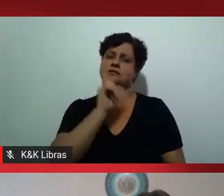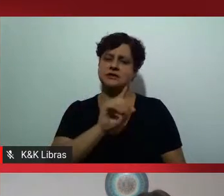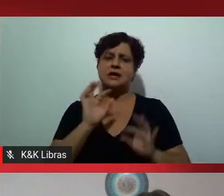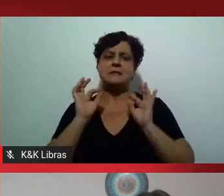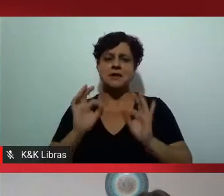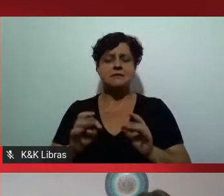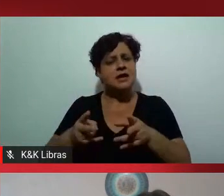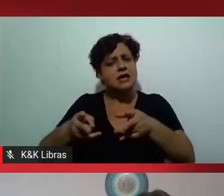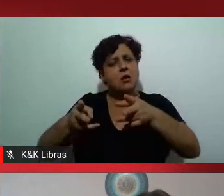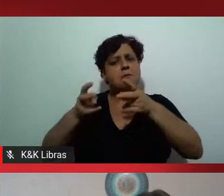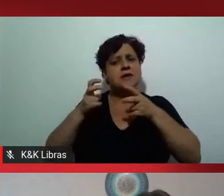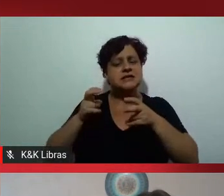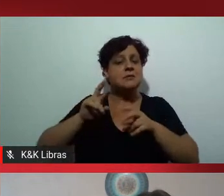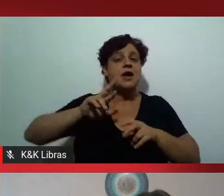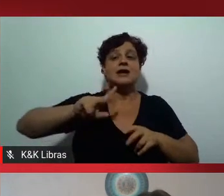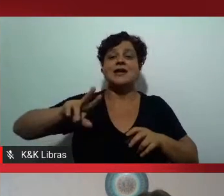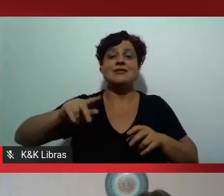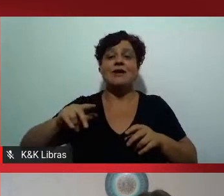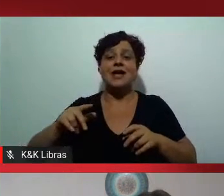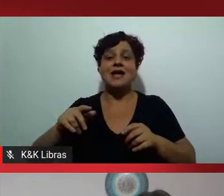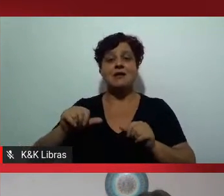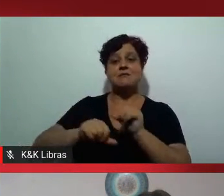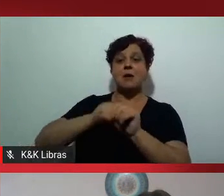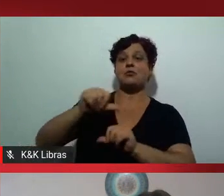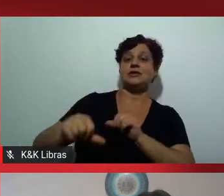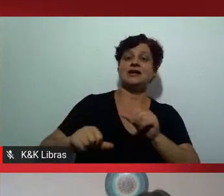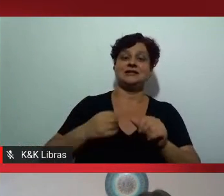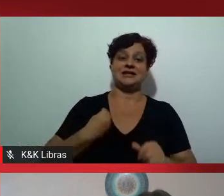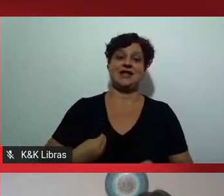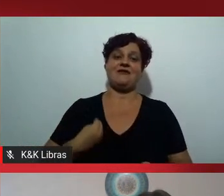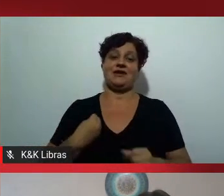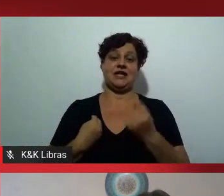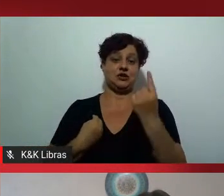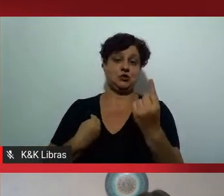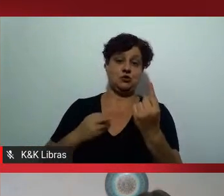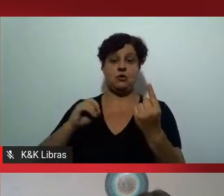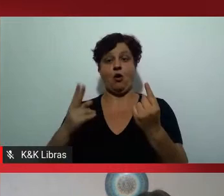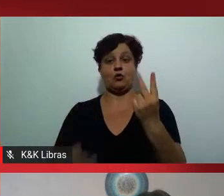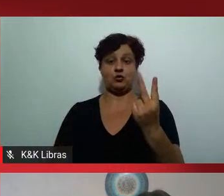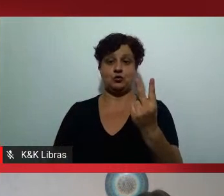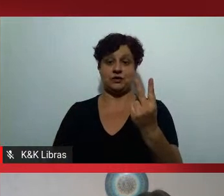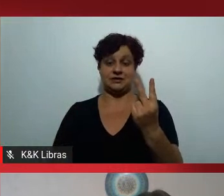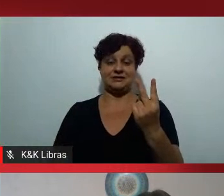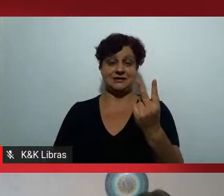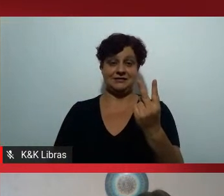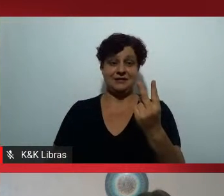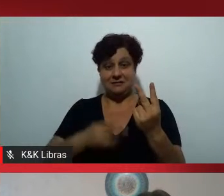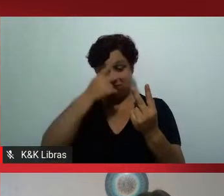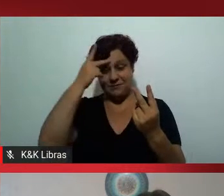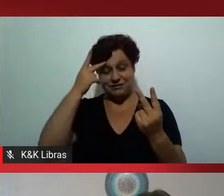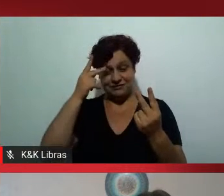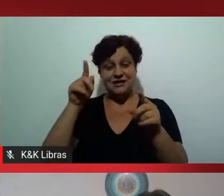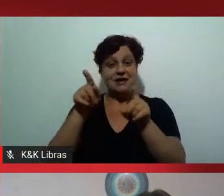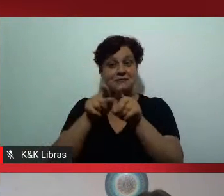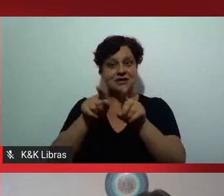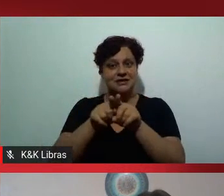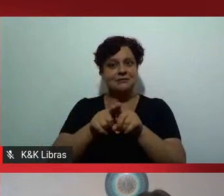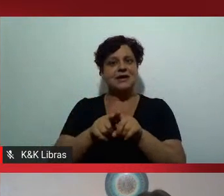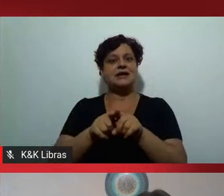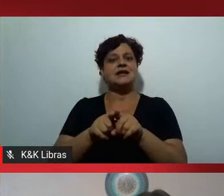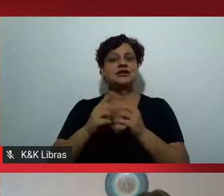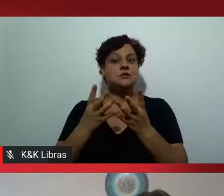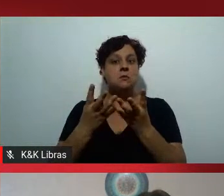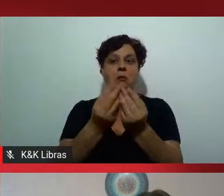o que eu percebo, não é o impacto na vida da menina, de uma menina ou de um menino. Nós estamos falando de uma situação que é bastante